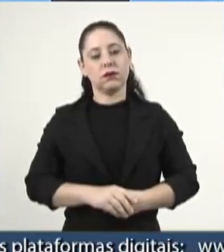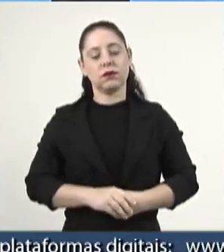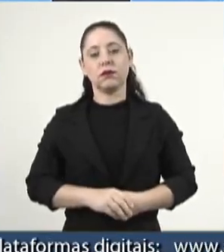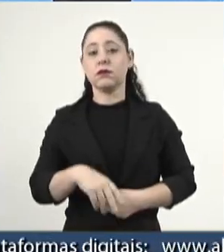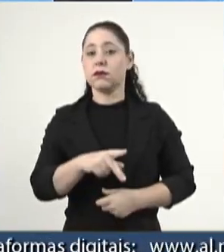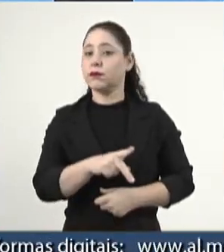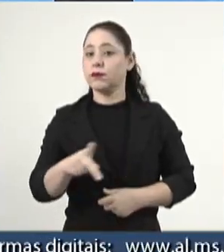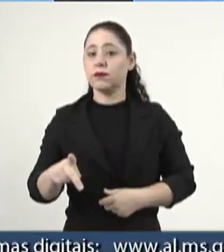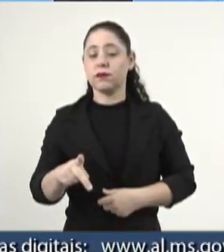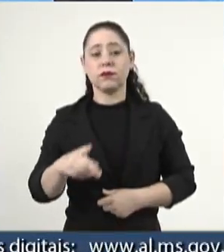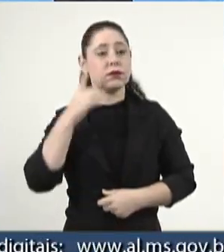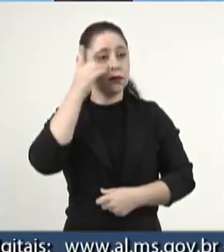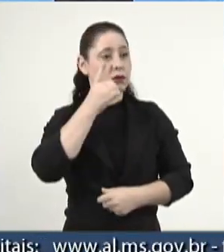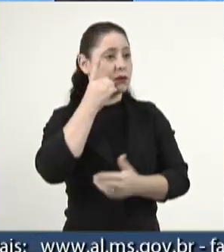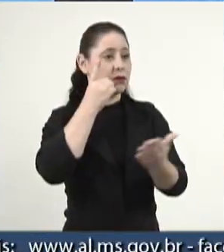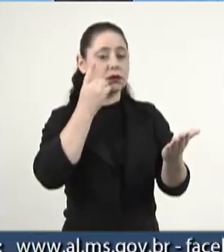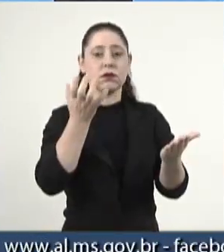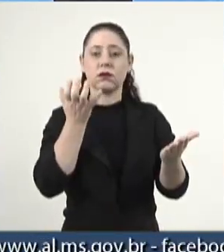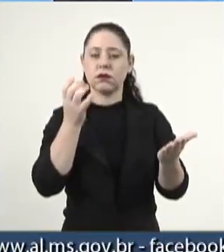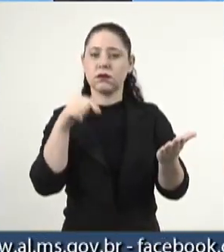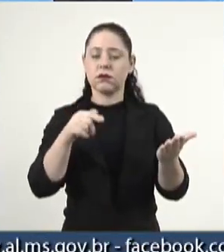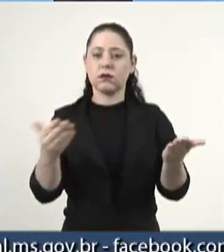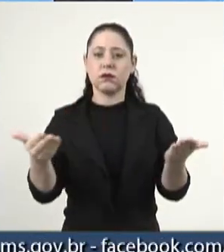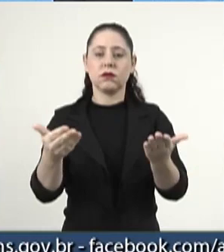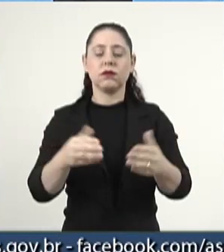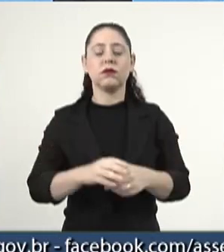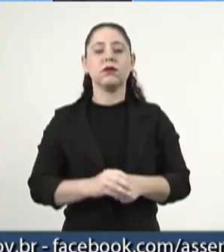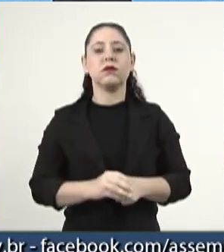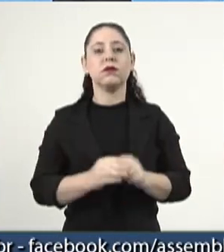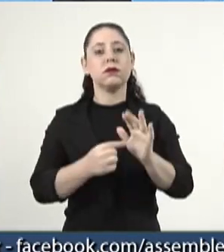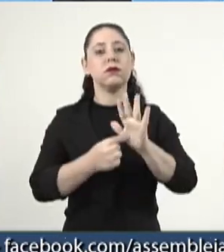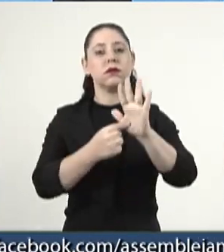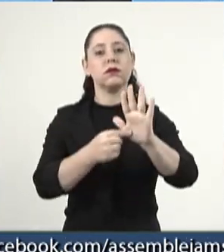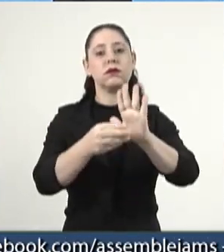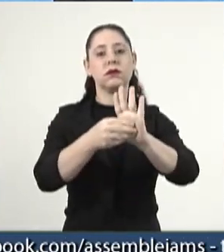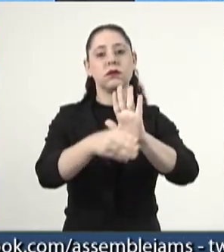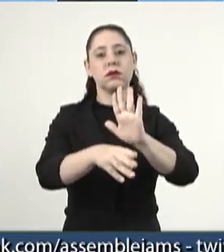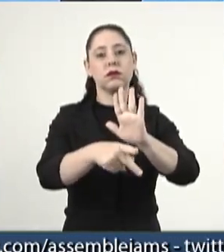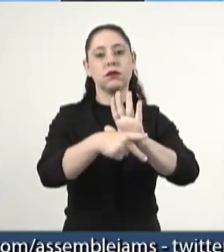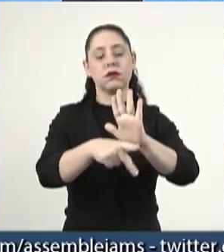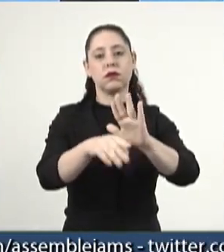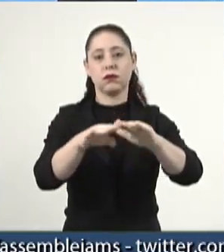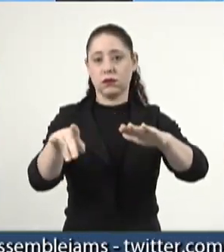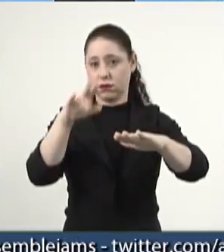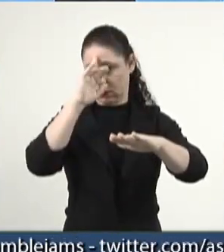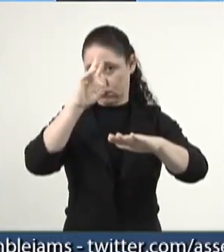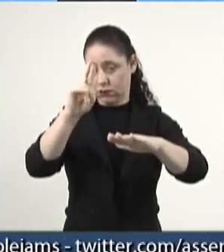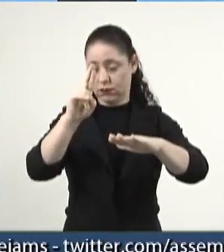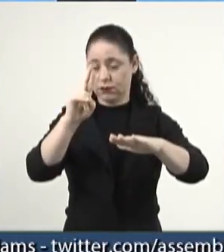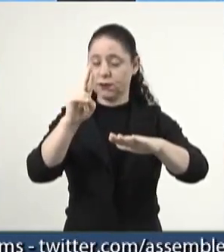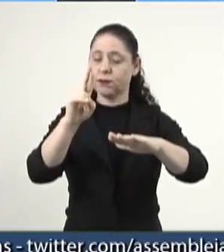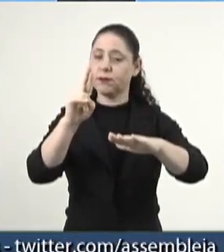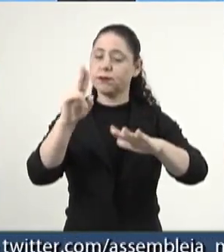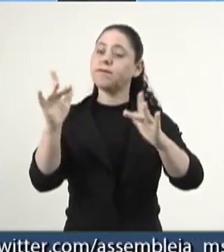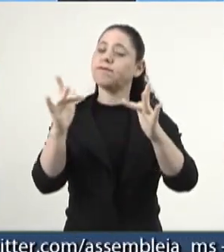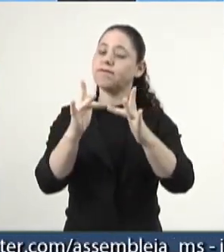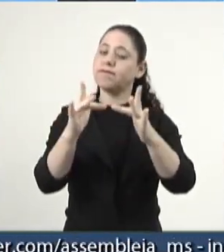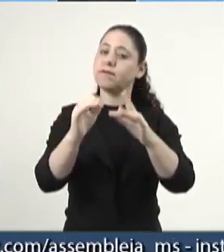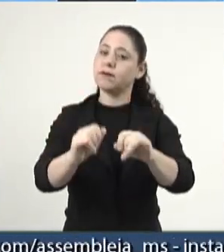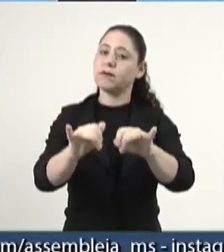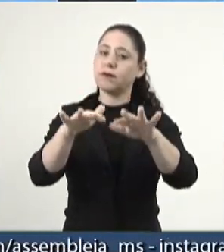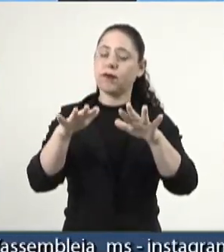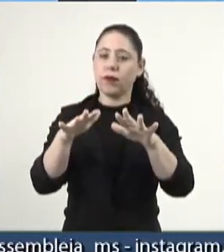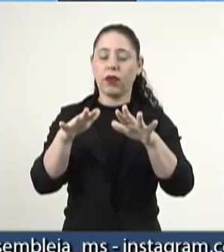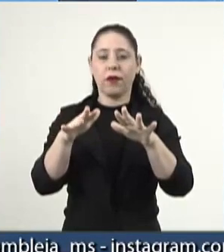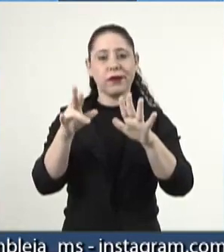Senhor presidente, senhores deputados, quero apresentar uma indicação, indico à mesa diretor, ouvido colendo o plenário